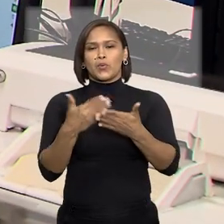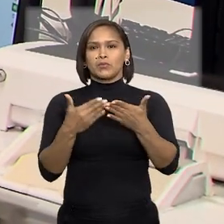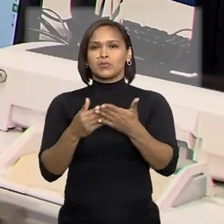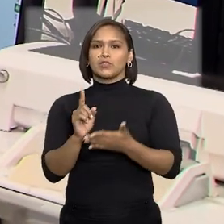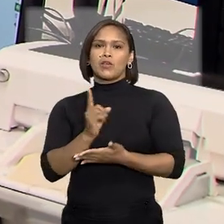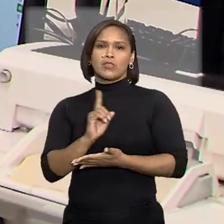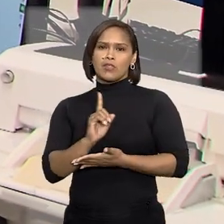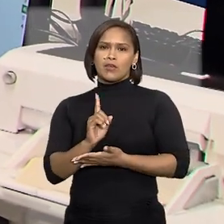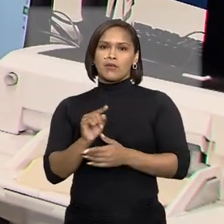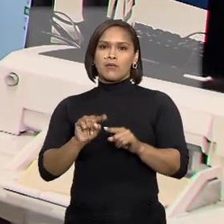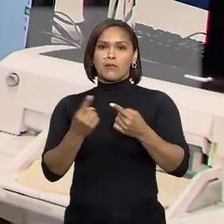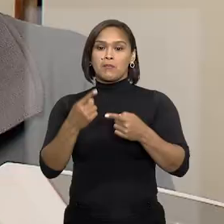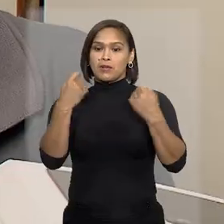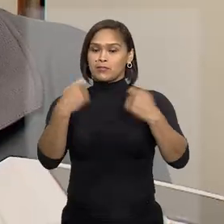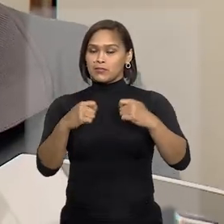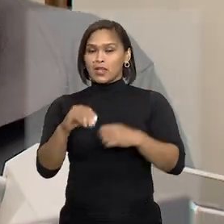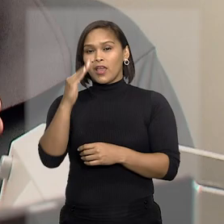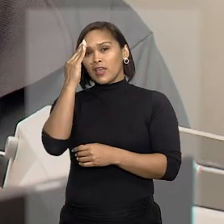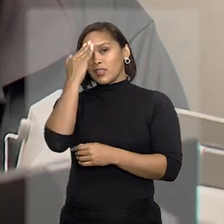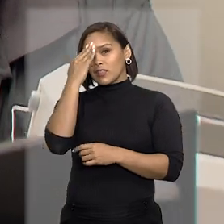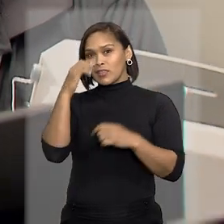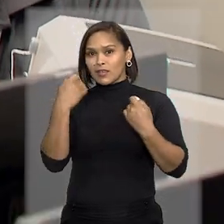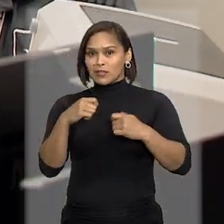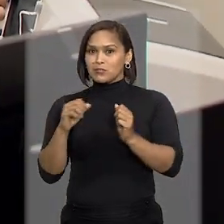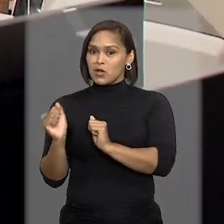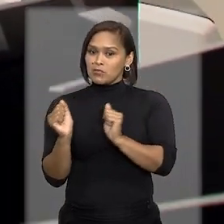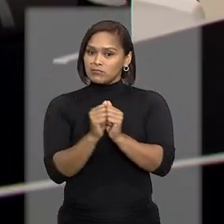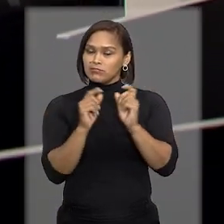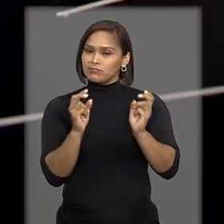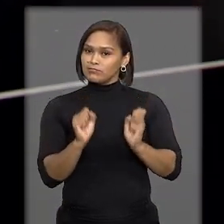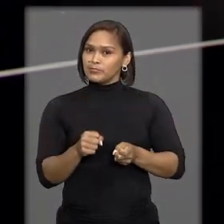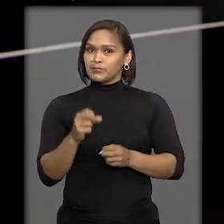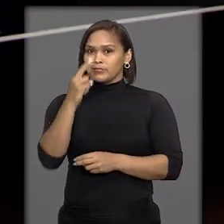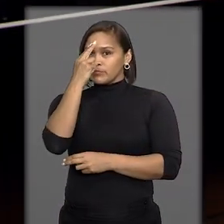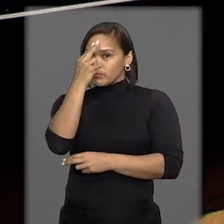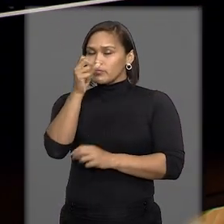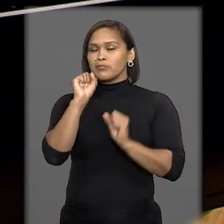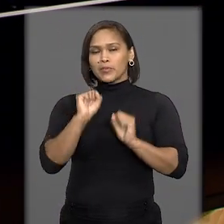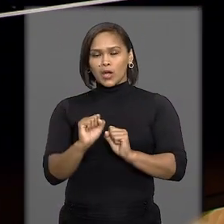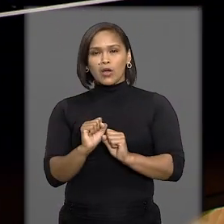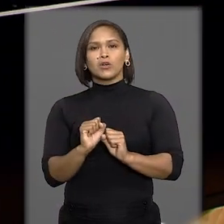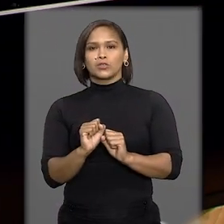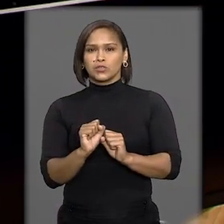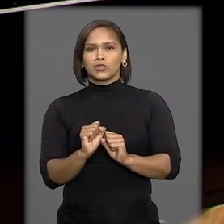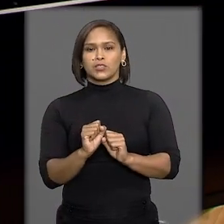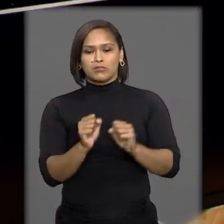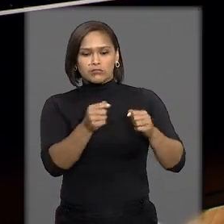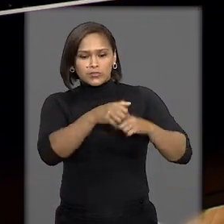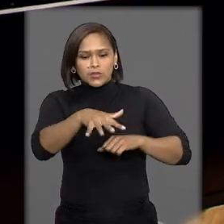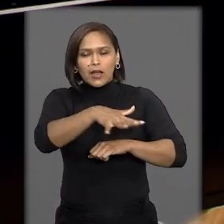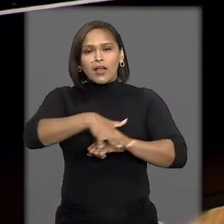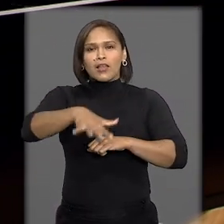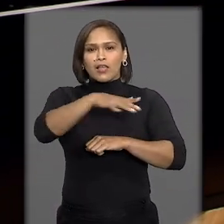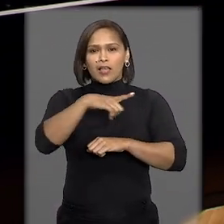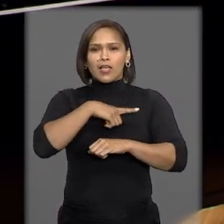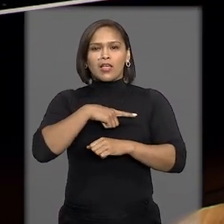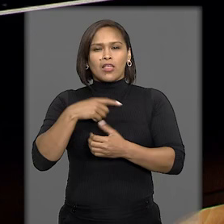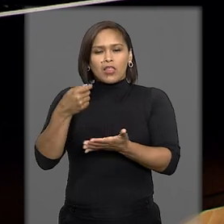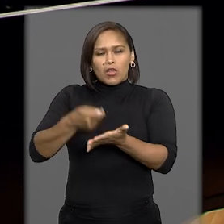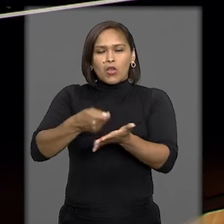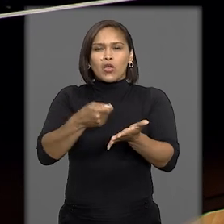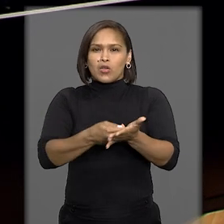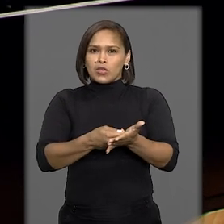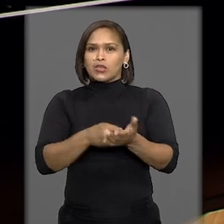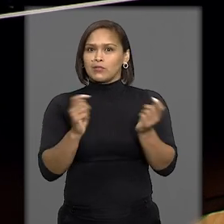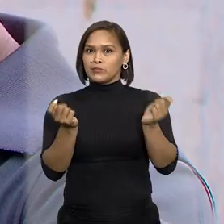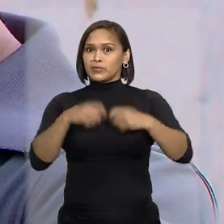limitações, né? Mas que a gente tenha a consciência que a gente pode se expandir, mas a gente tem um tanto aí,